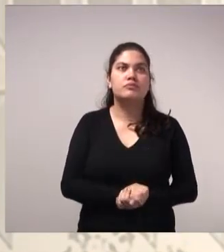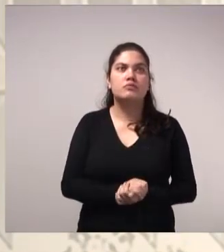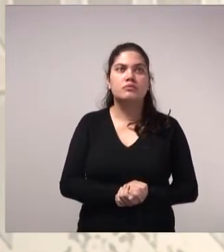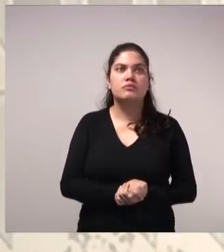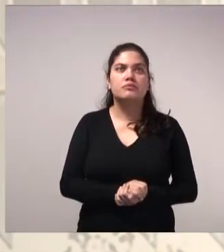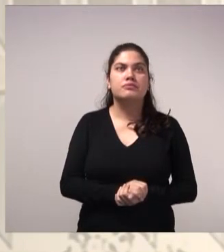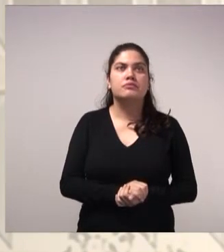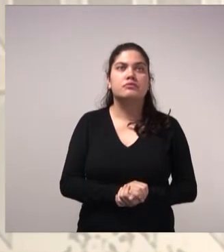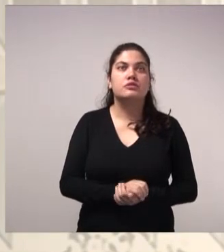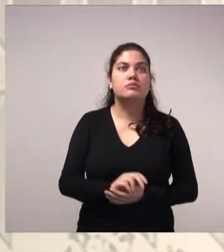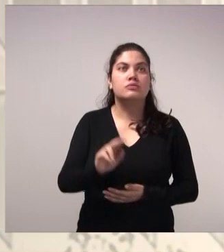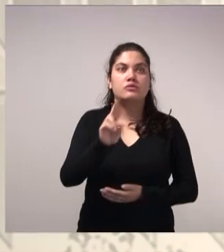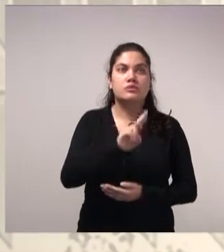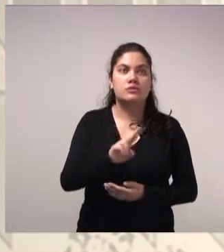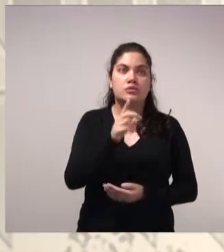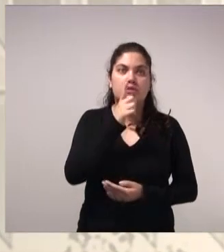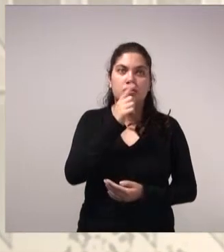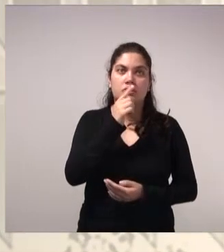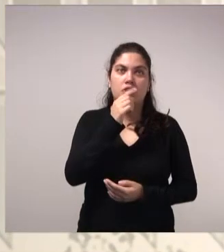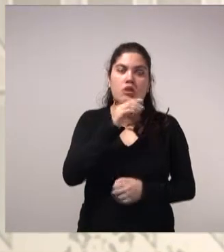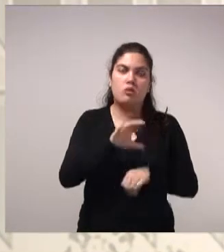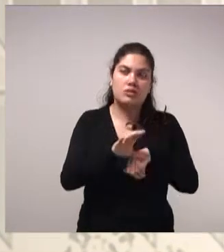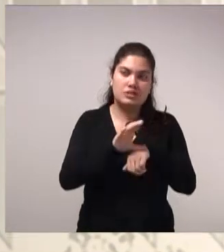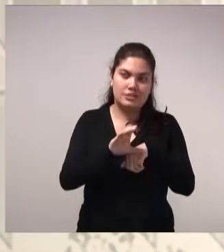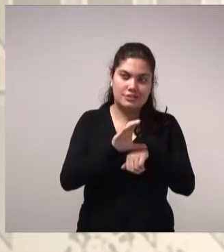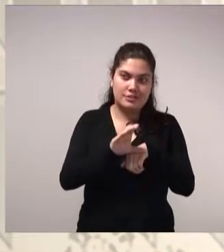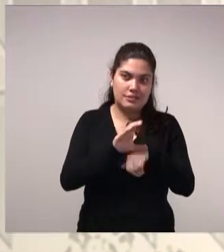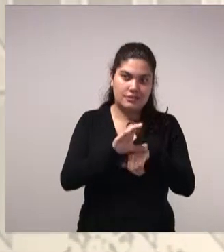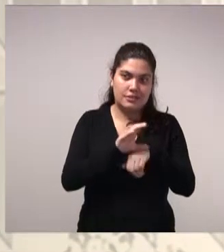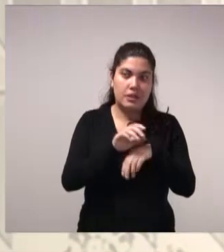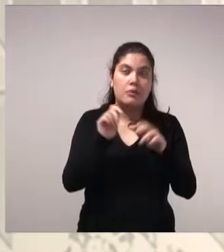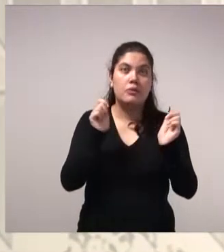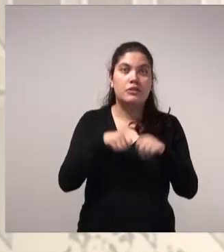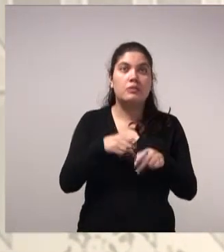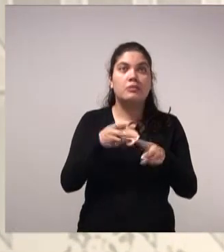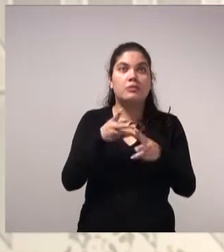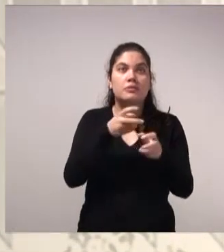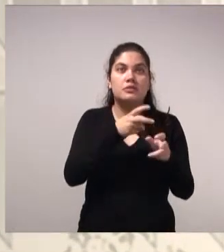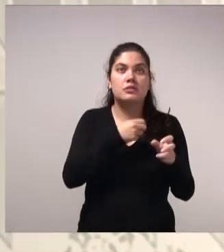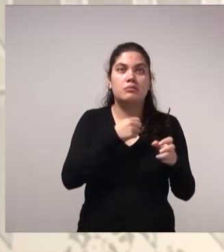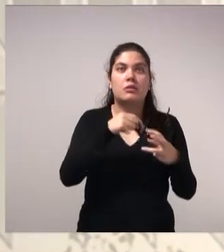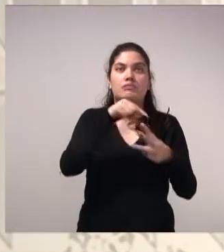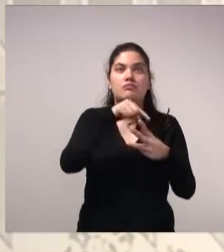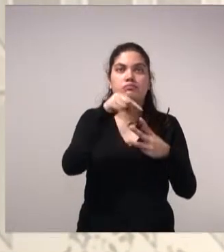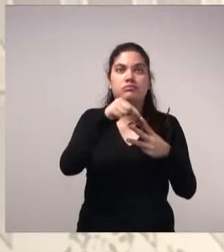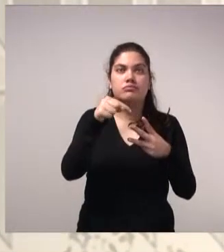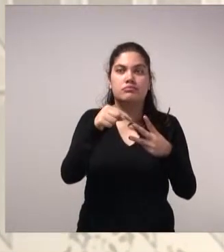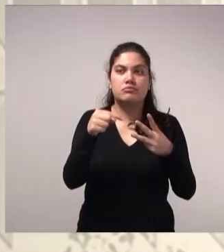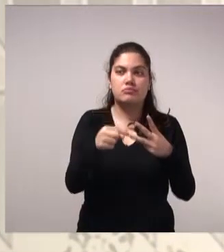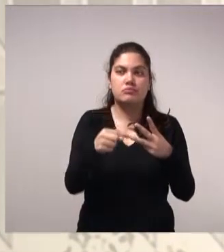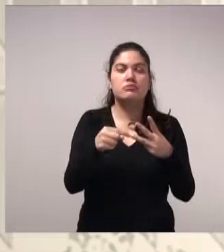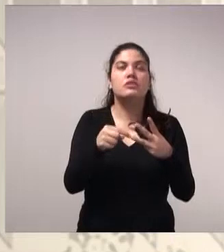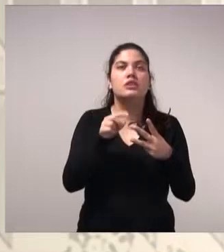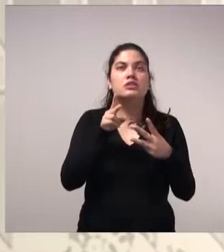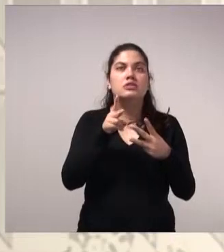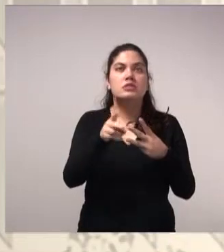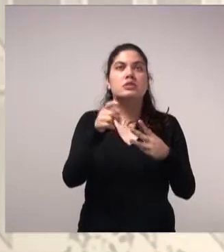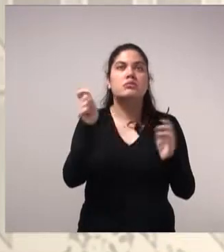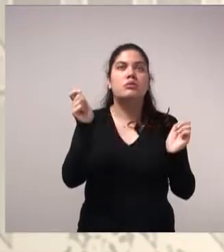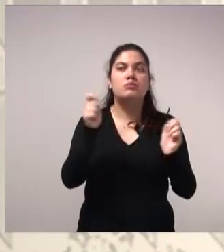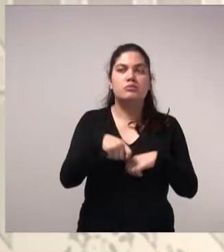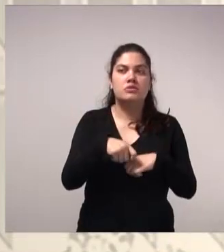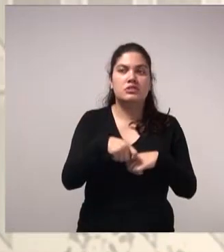Para o reuso de águas cinzas, podemos observar aqui que, em todos os cenários, sempre é possível